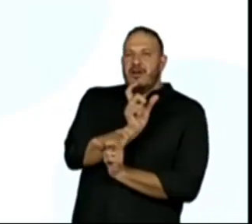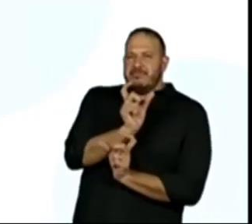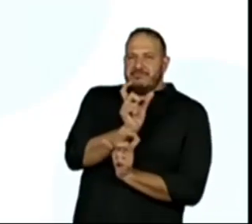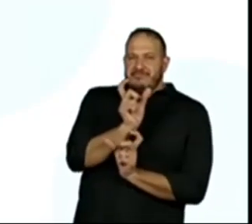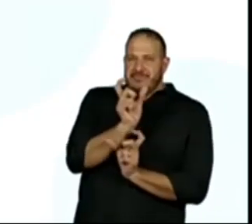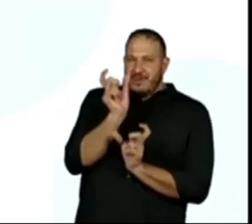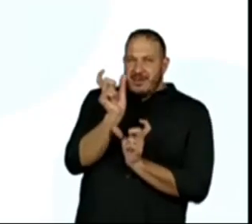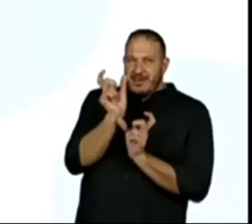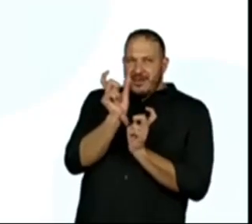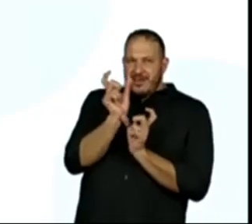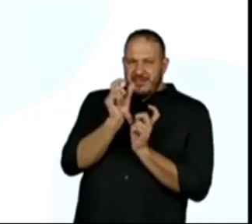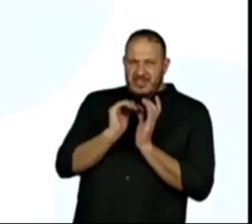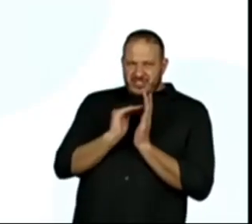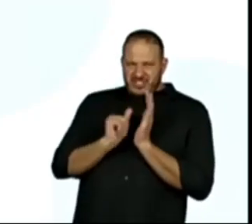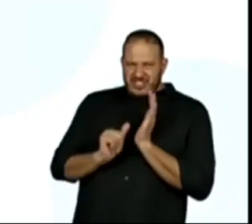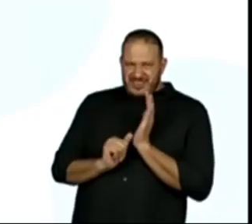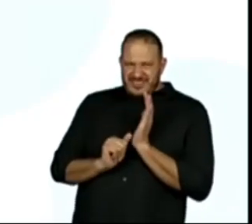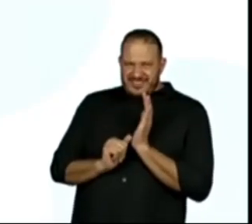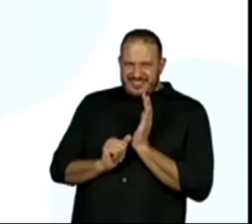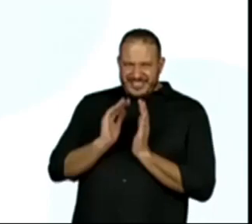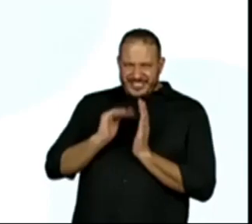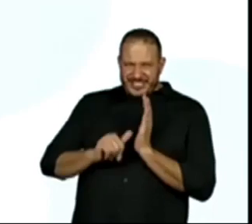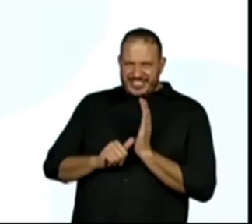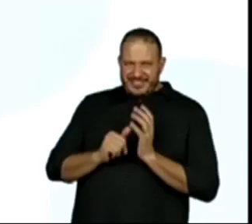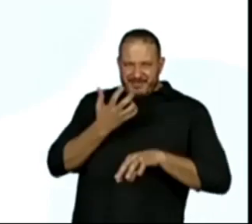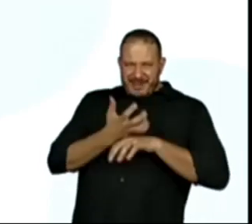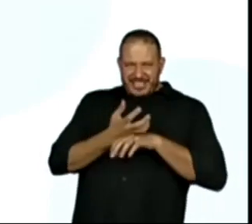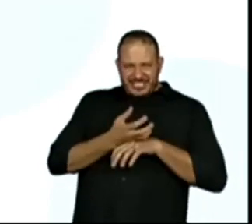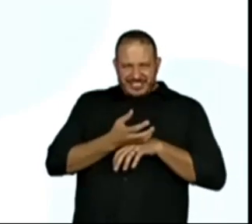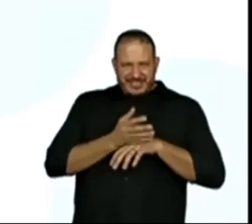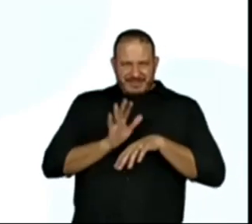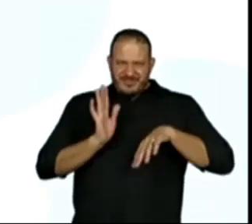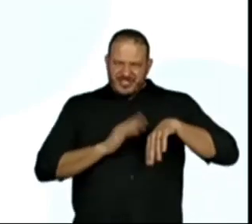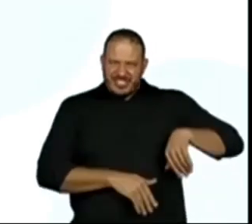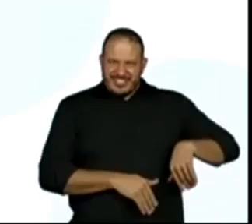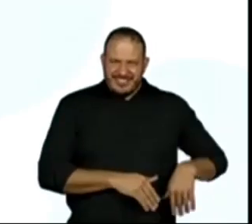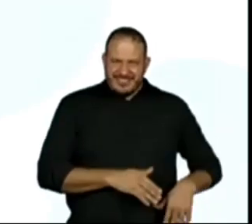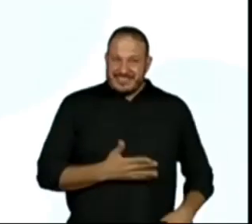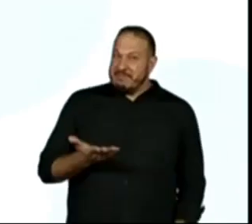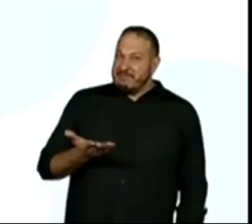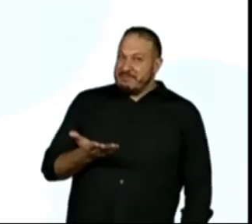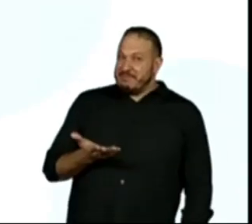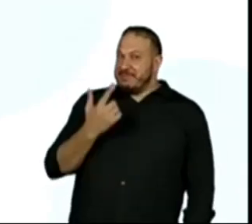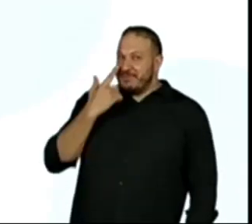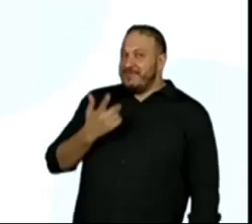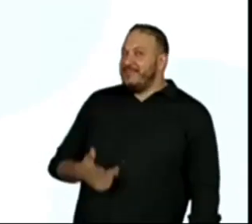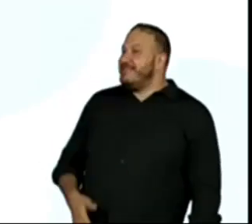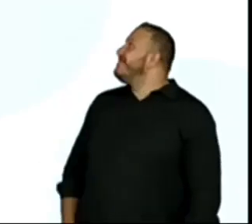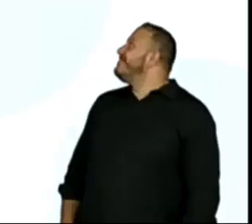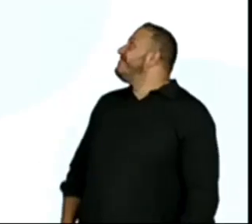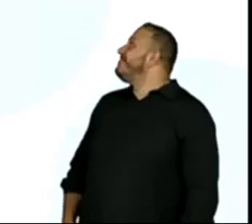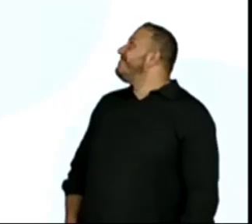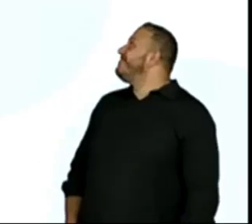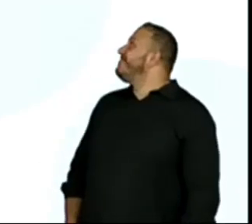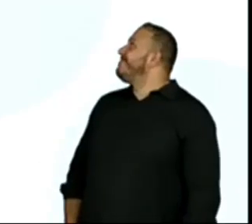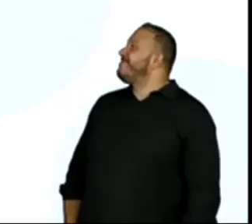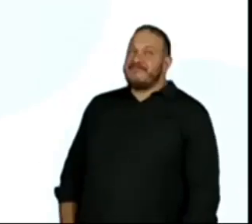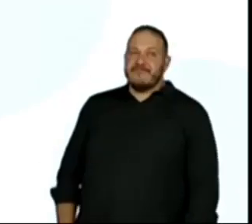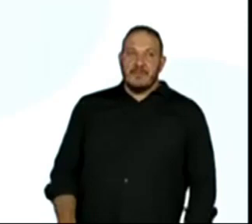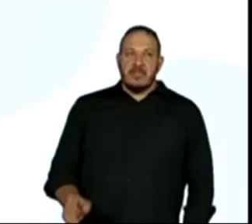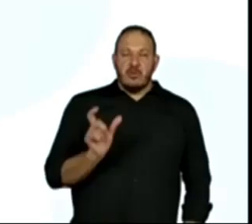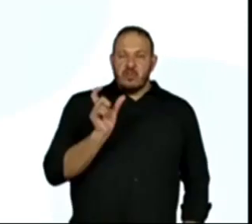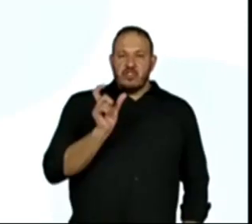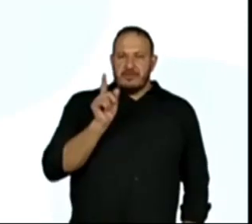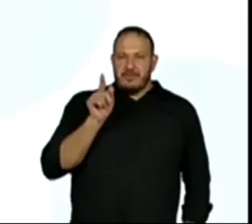Tirar o abacaxi da nossa história? Tirar... A gente tira o abacaxi do nosso texto. Então, ó. A gente tira o